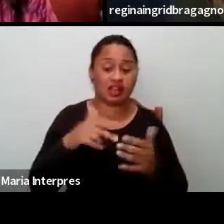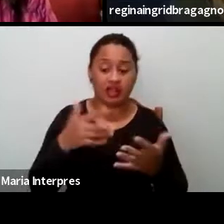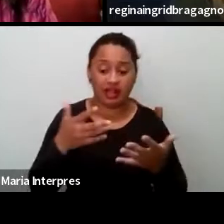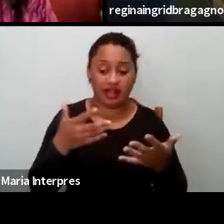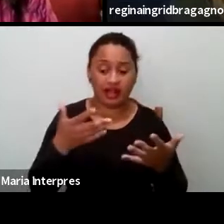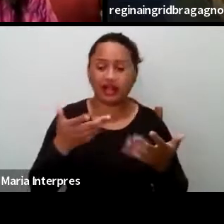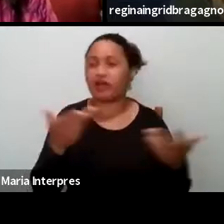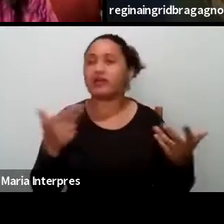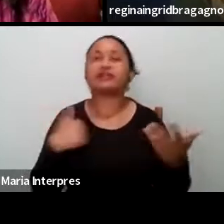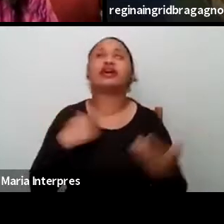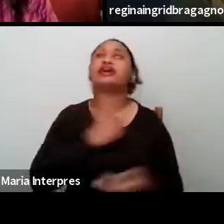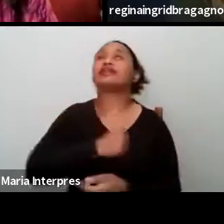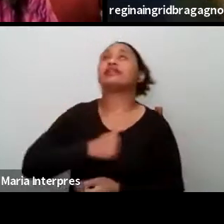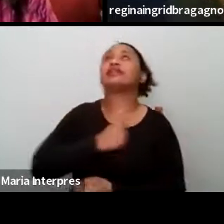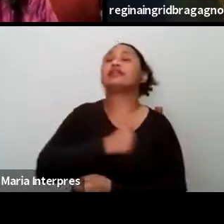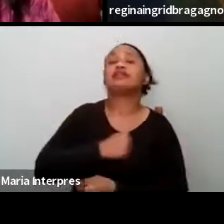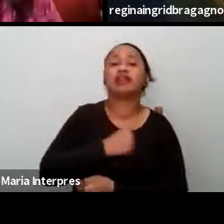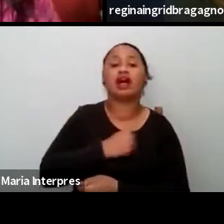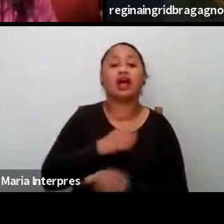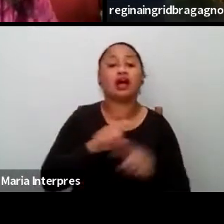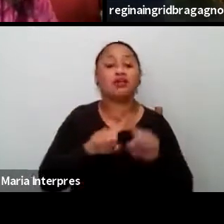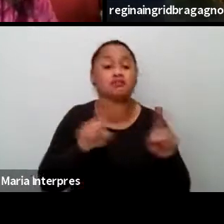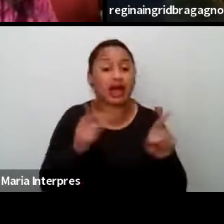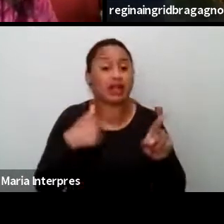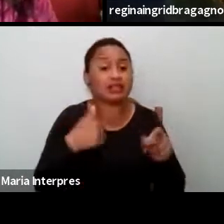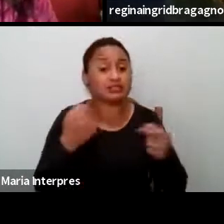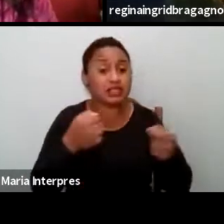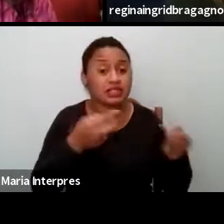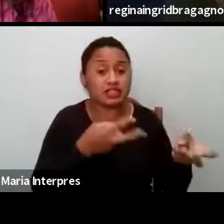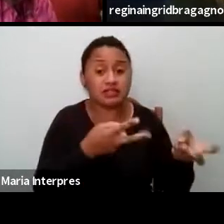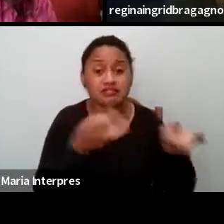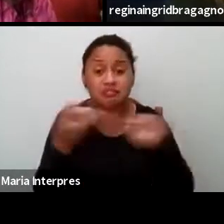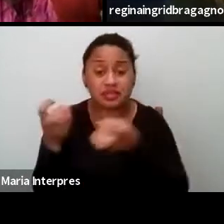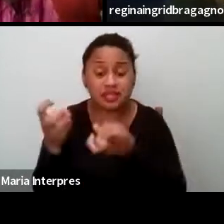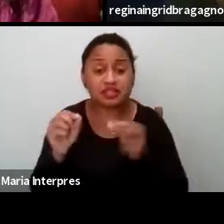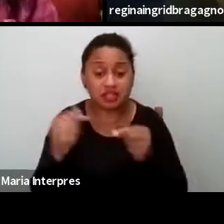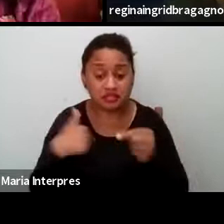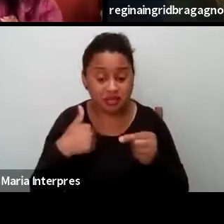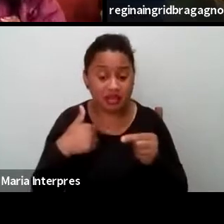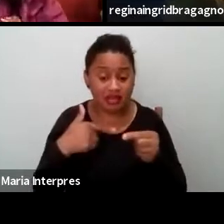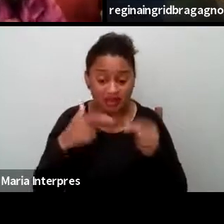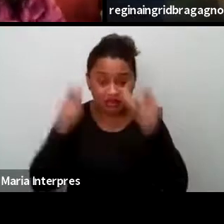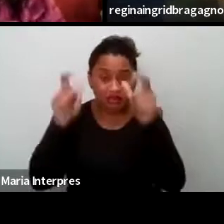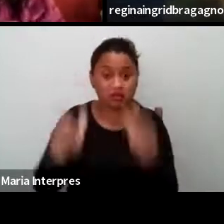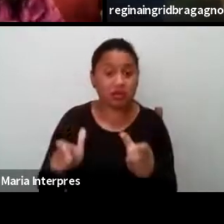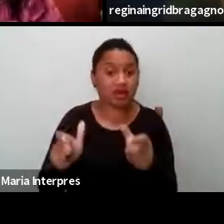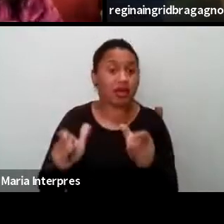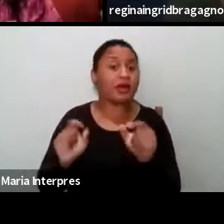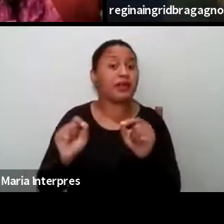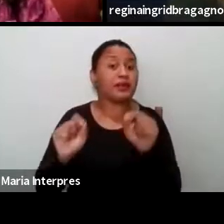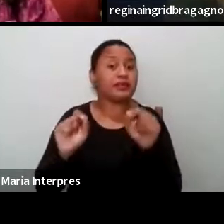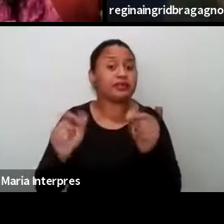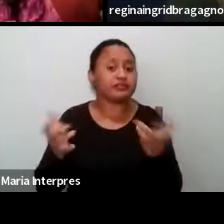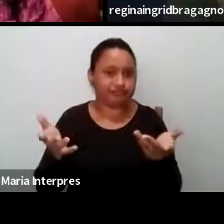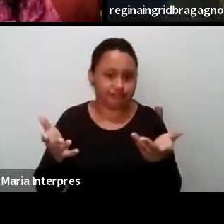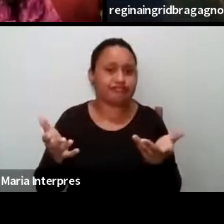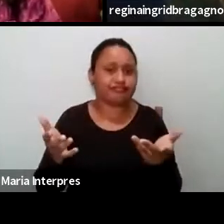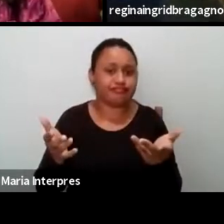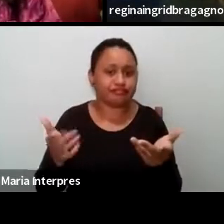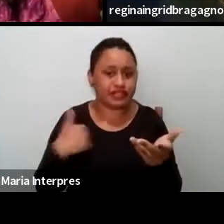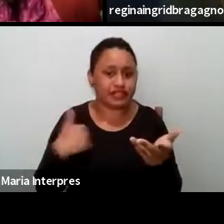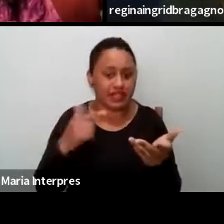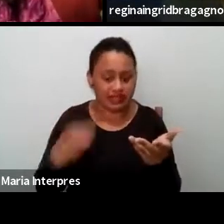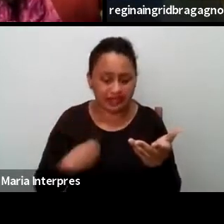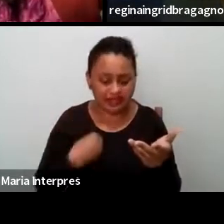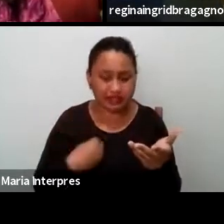mas também é preciso perceber o que a existência fala pra esse lugar, né? A existência, ela é sempre